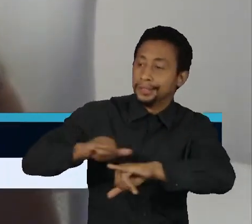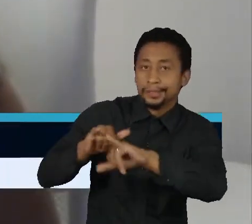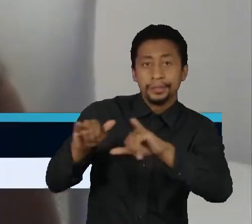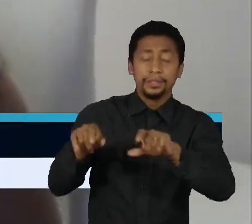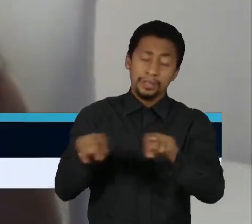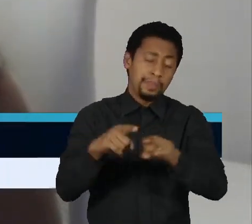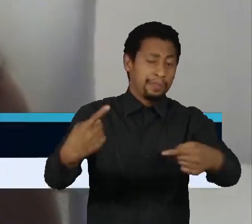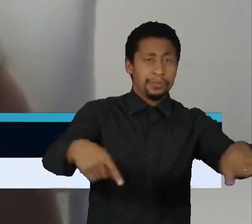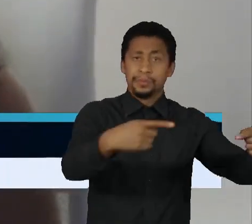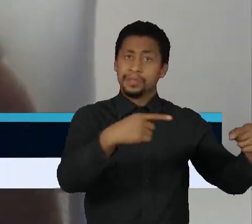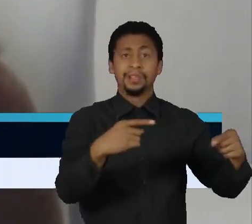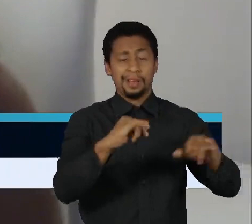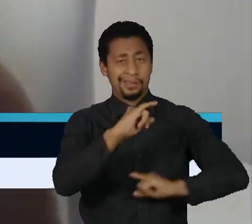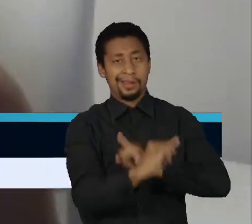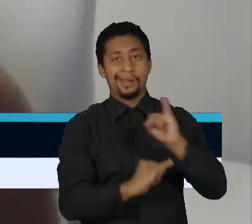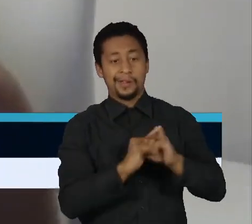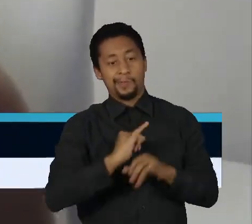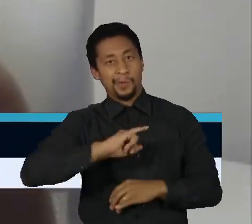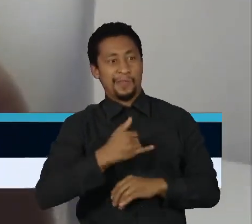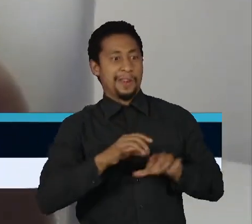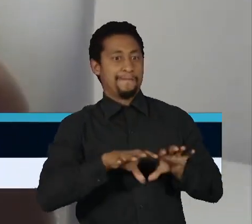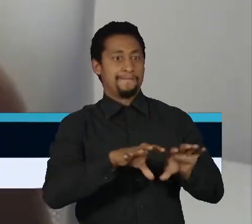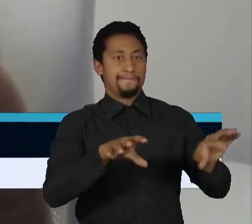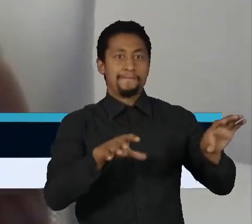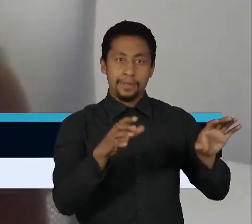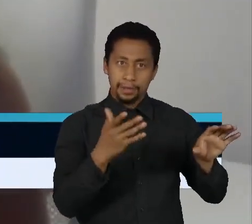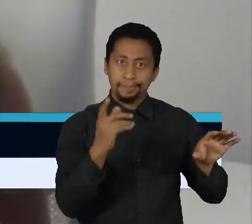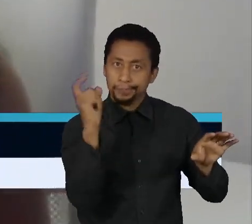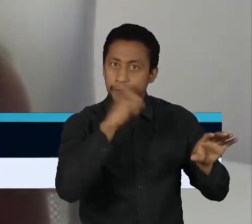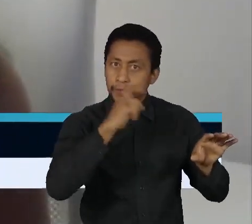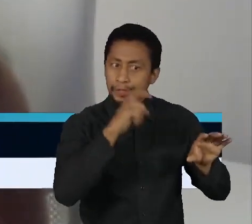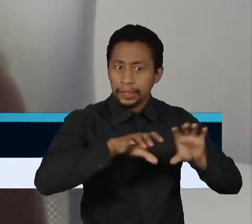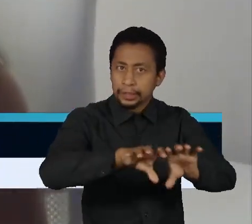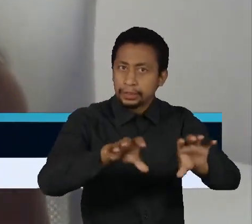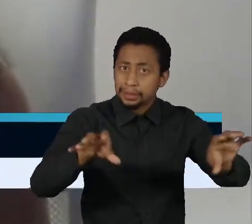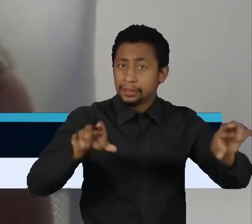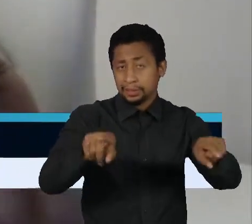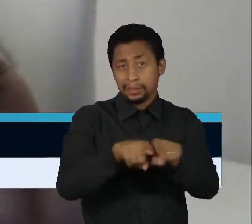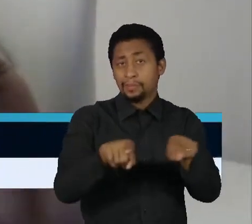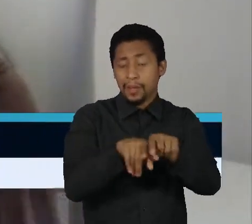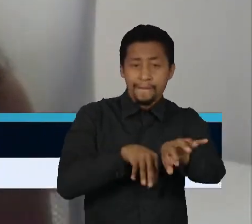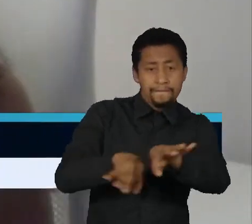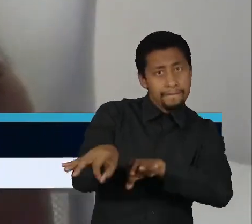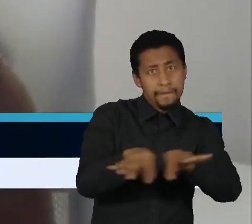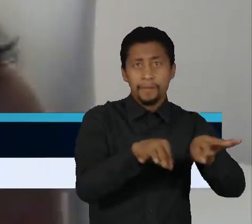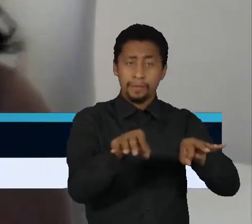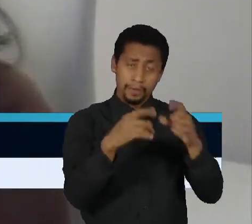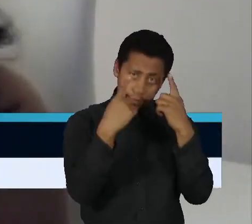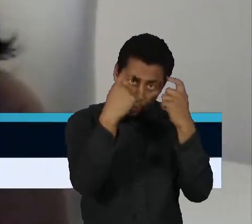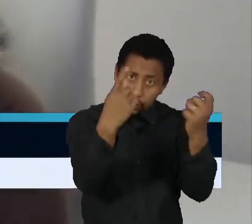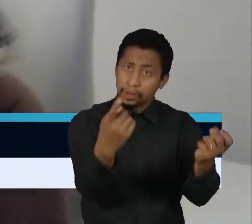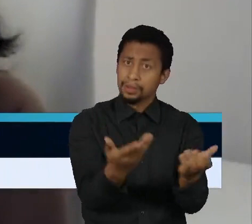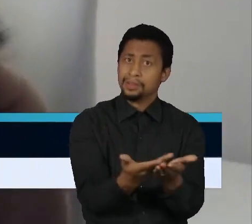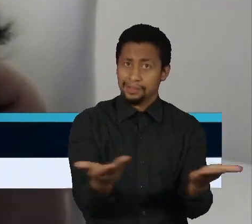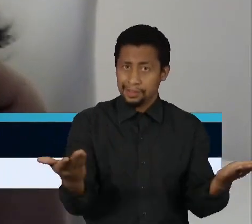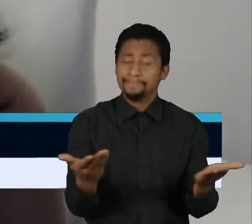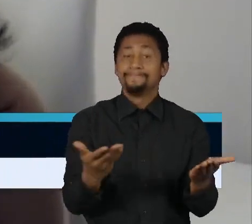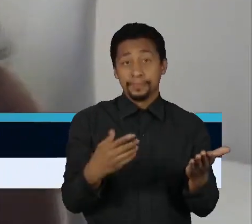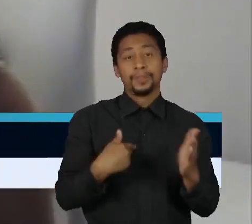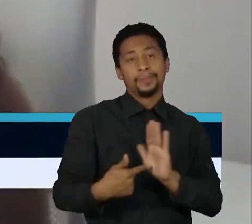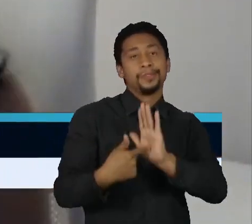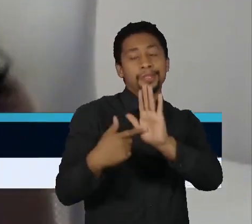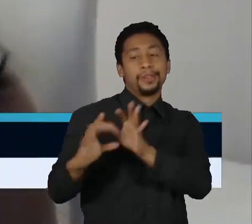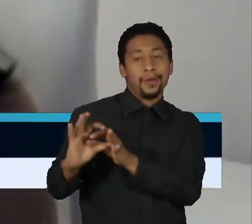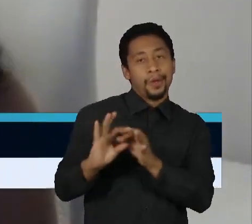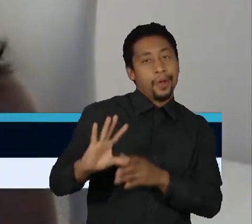no qual a internet está sendo utilizada tanto para promover desinformação, quanto para ser utilizada para organizar atos violentos. E aí, considerando contextos